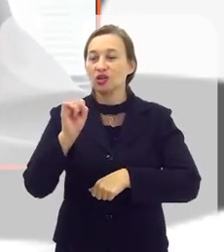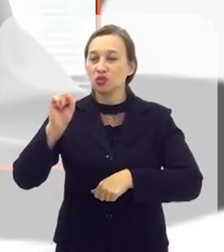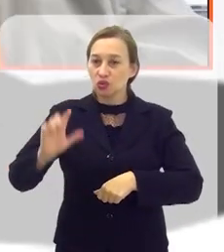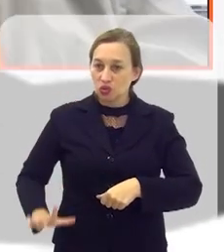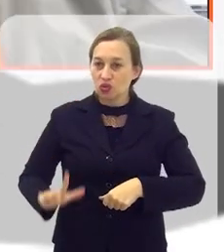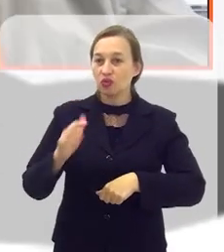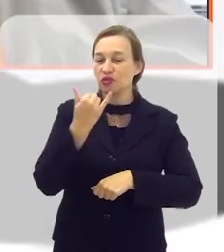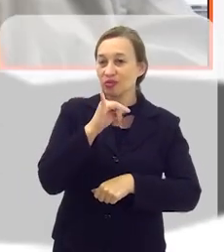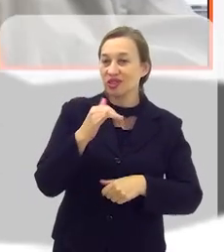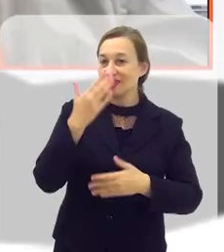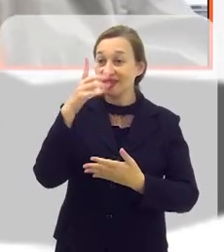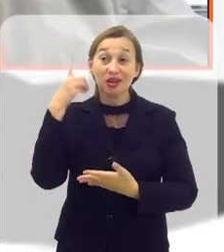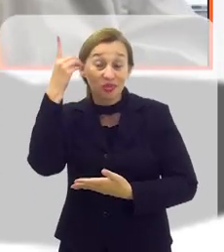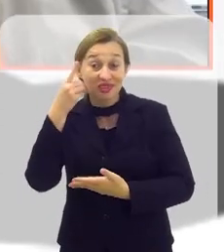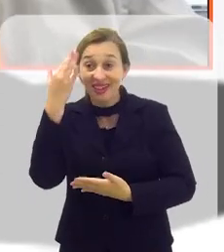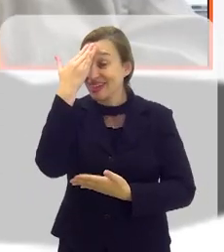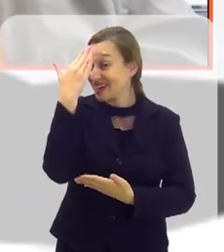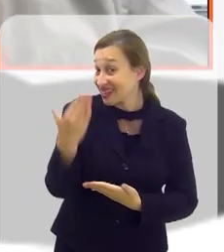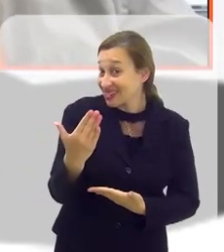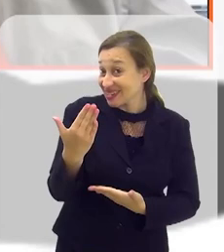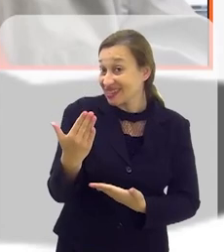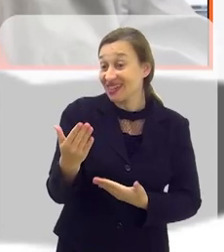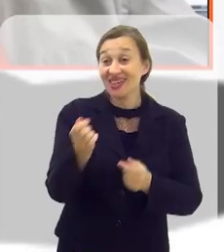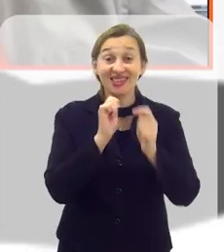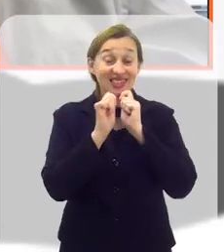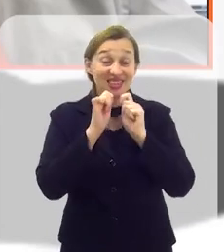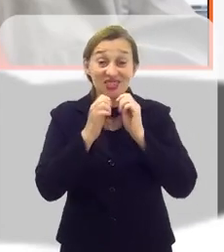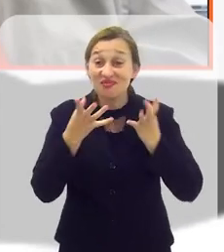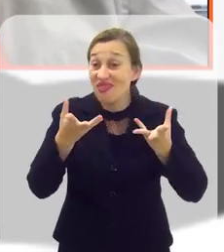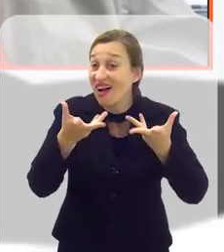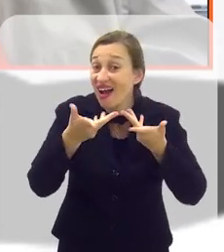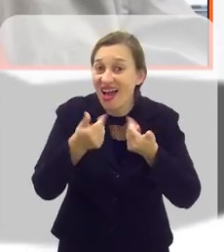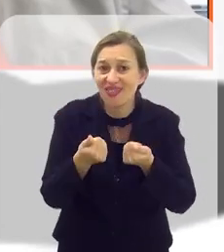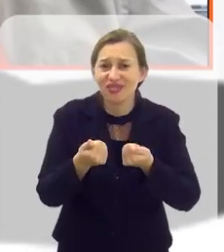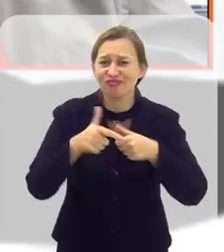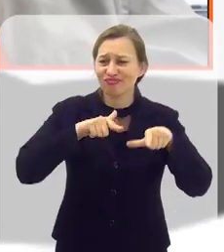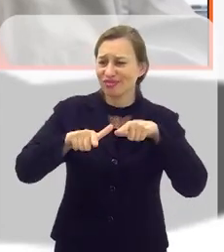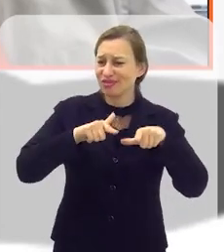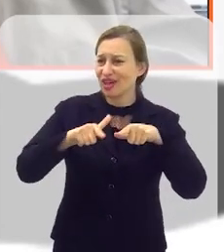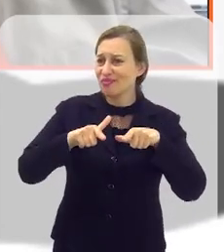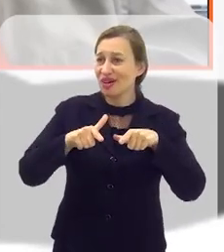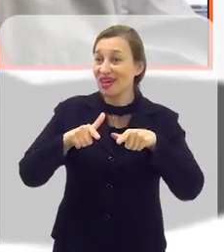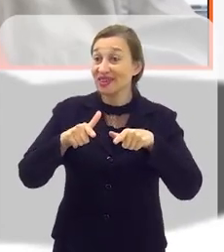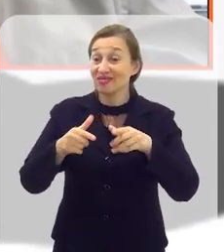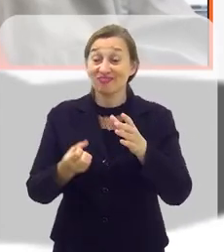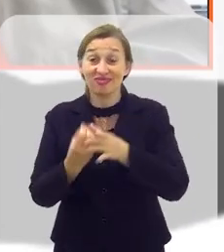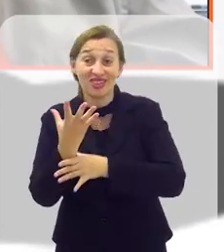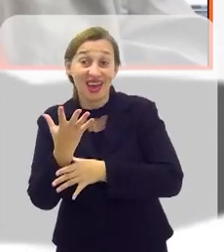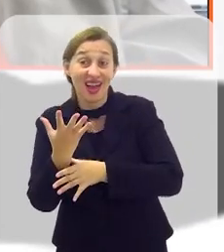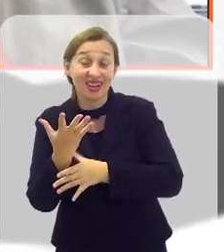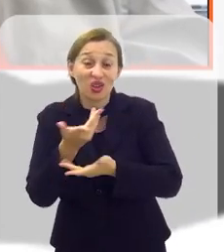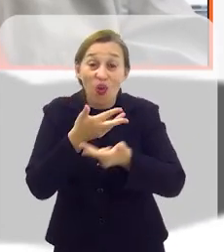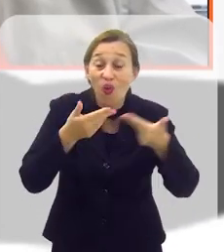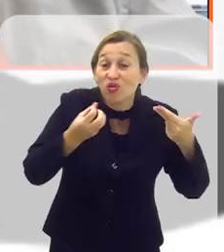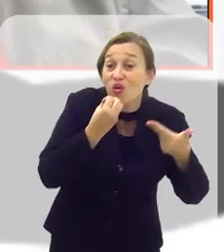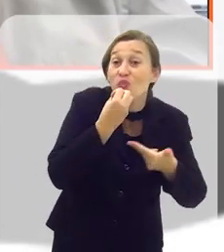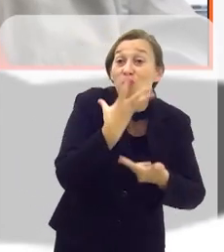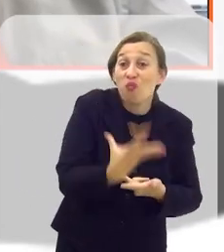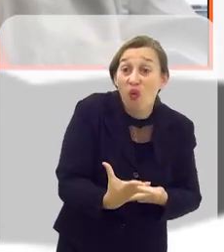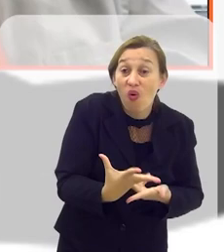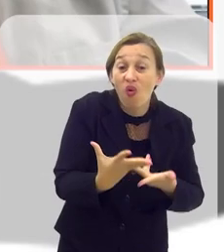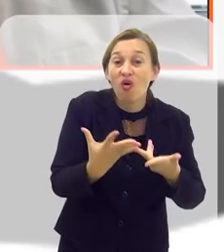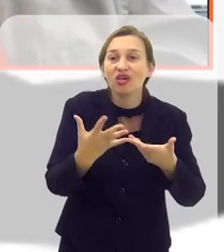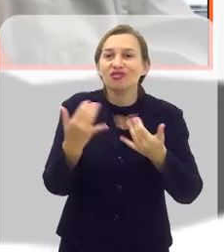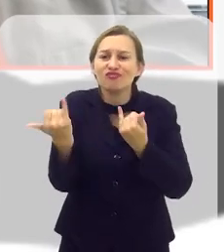-fluminense. Deputado, quero lhe agradecer por essa rica entrevista, com tanto trabalho realizado, com tanta coisa boa,